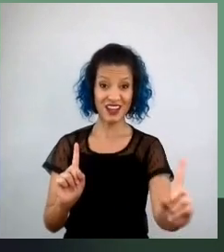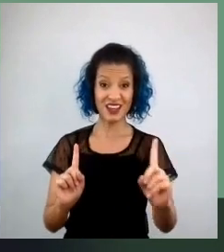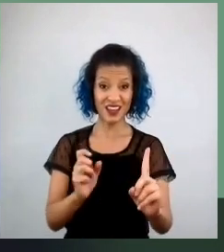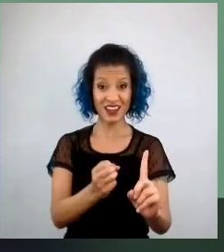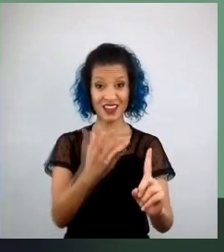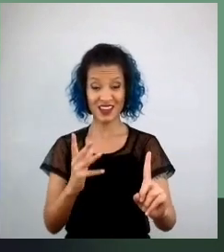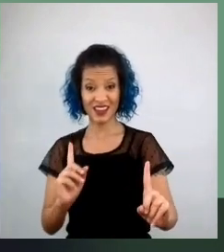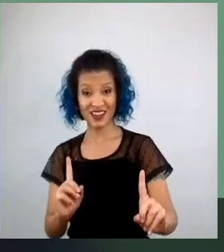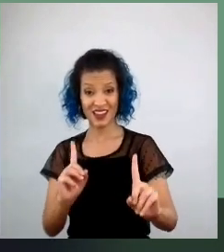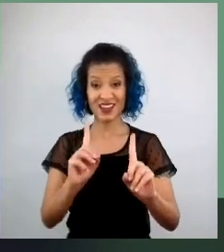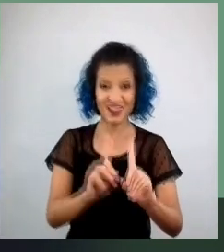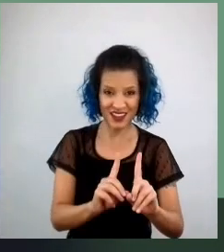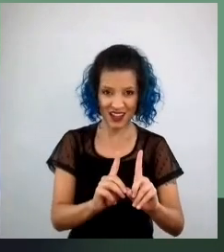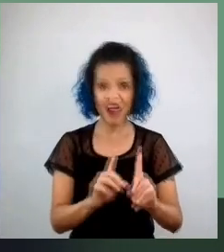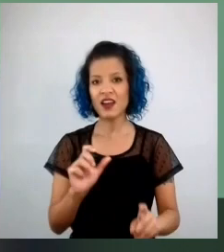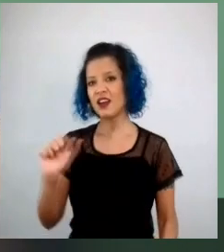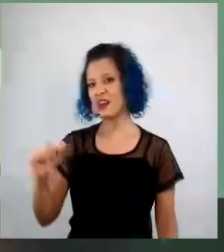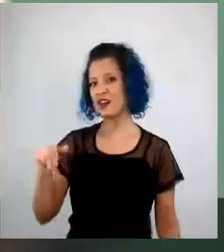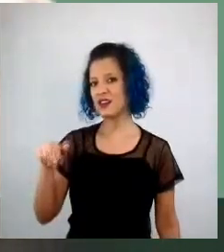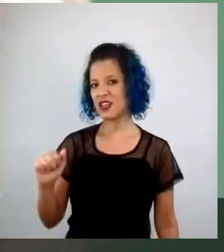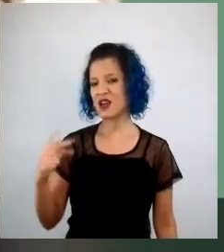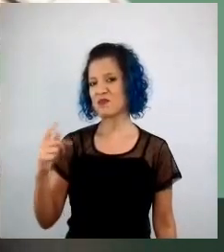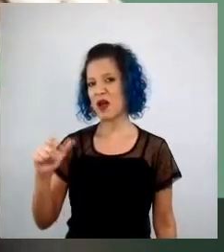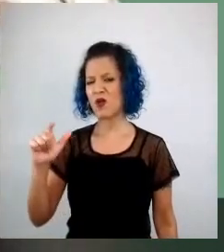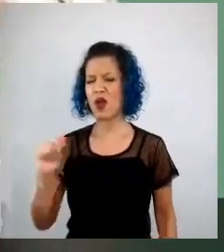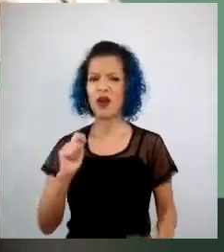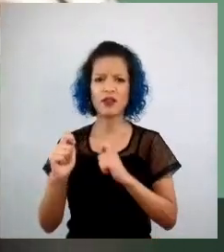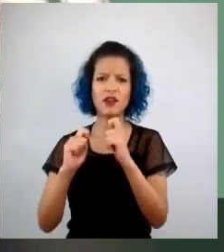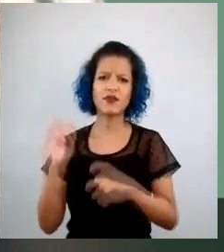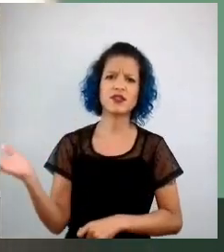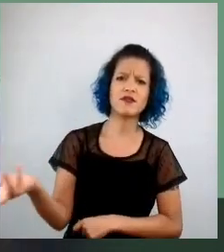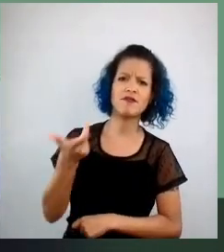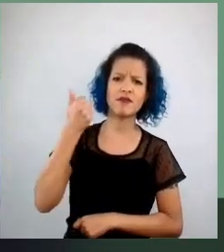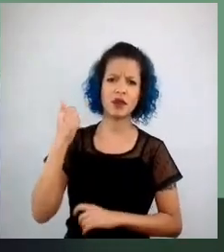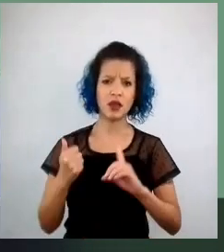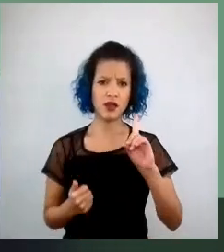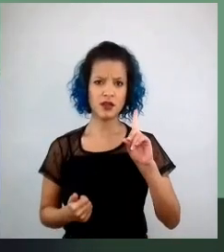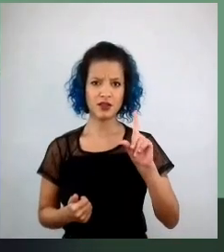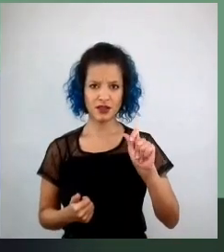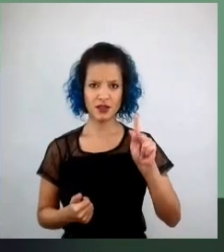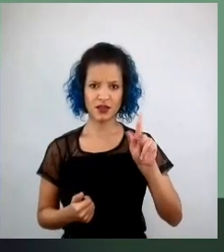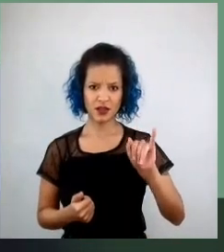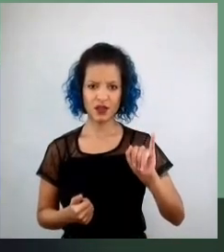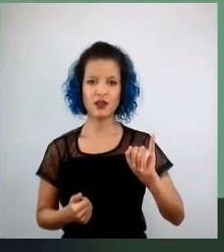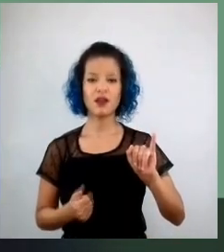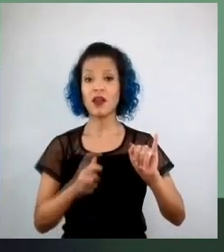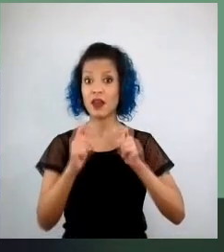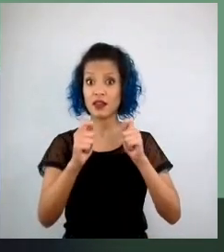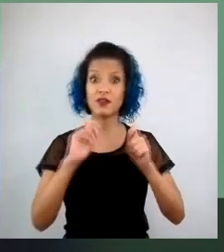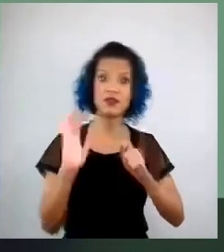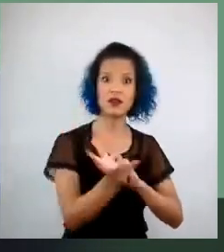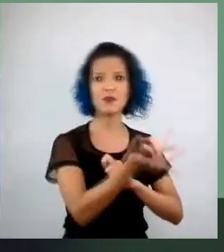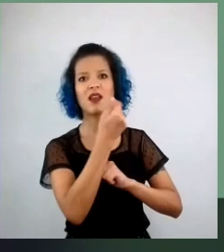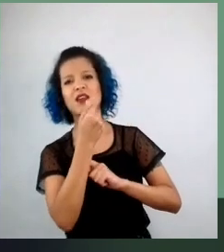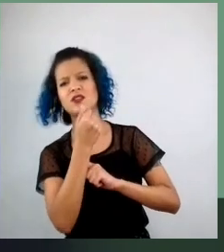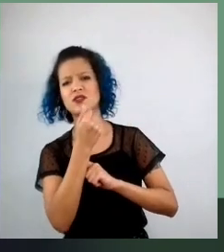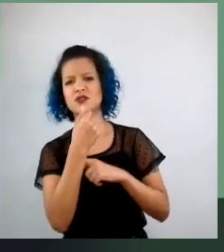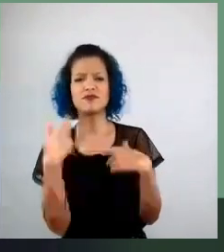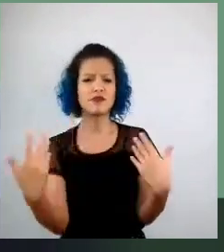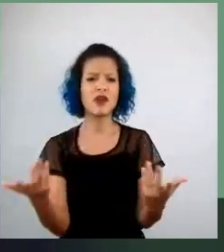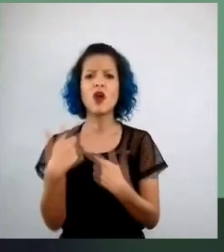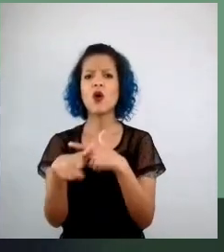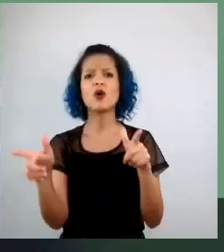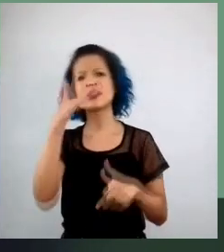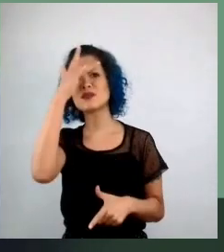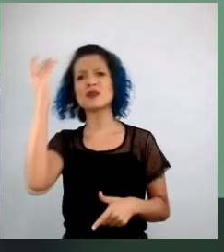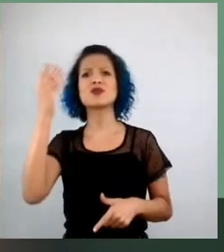a Ana Paula era brilhante na entrevista, o Dani era brilhante na entrevista, quem eu já conhecia há muito tempo, então,